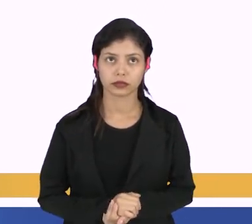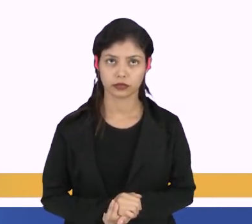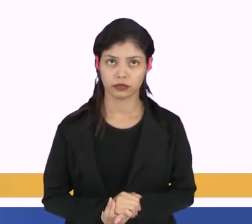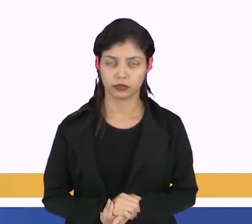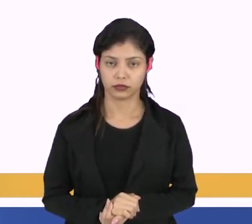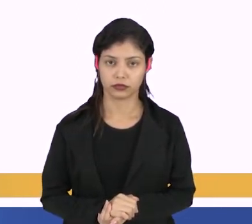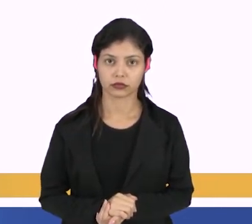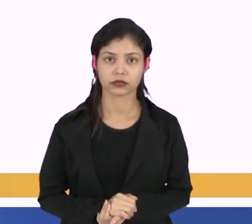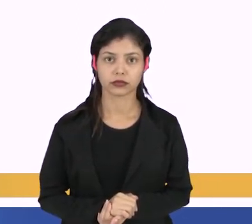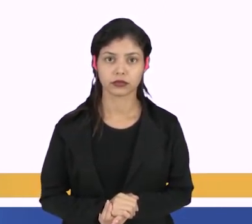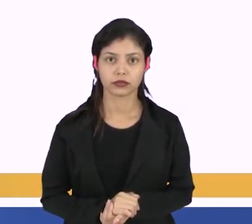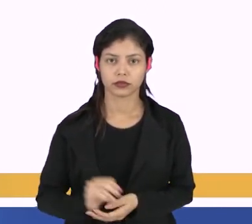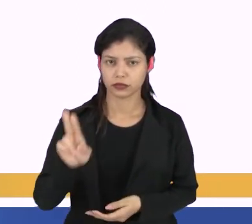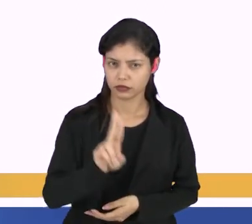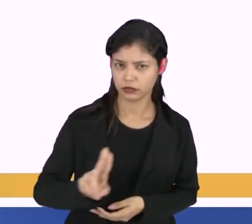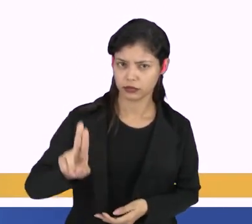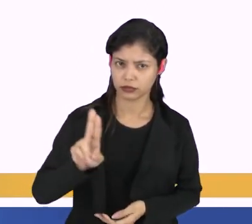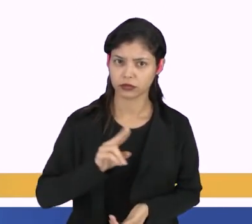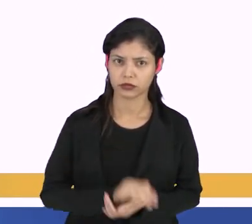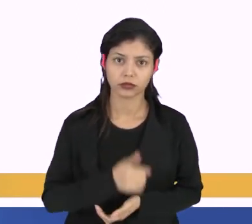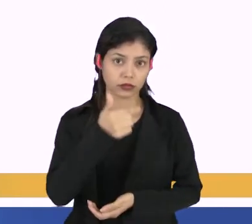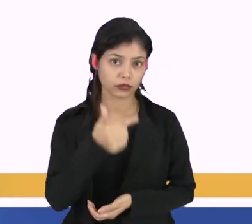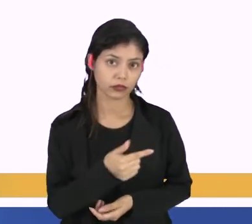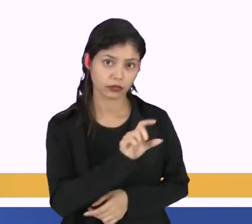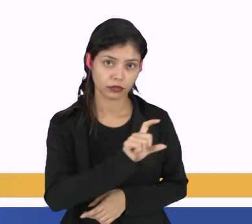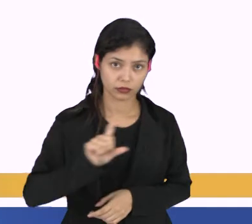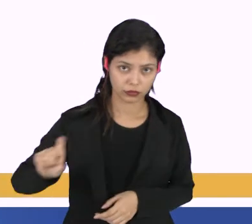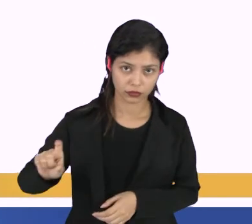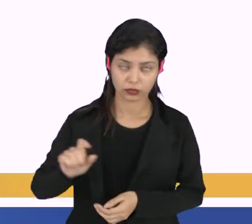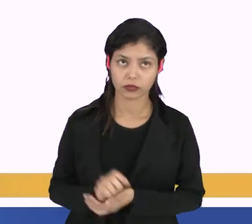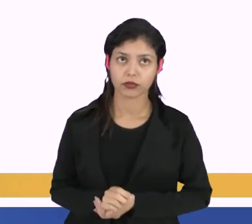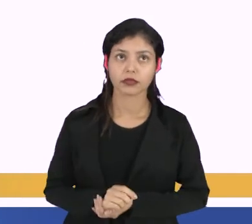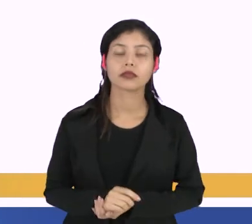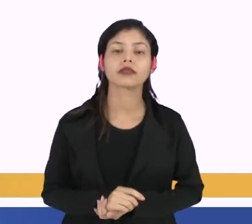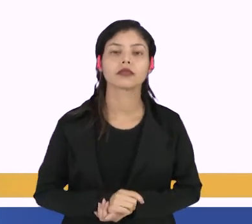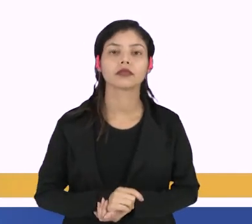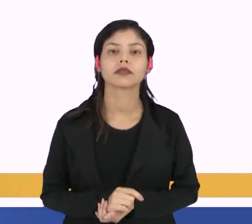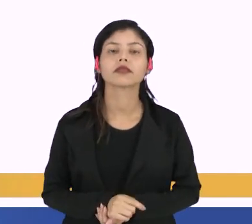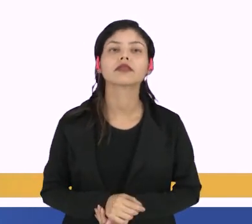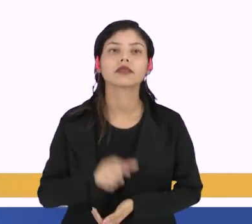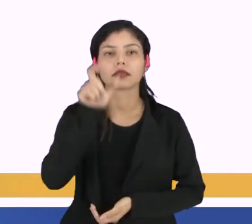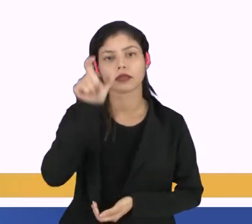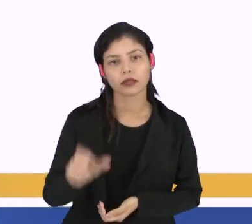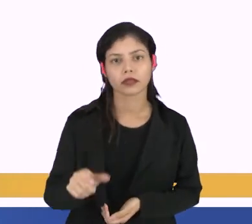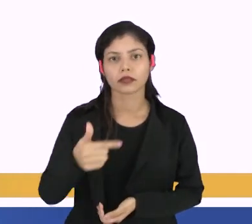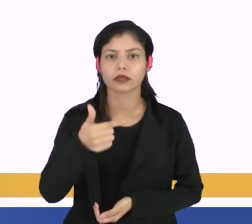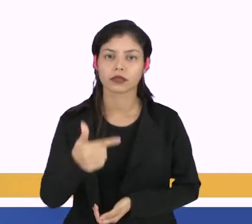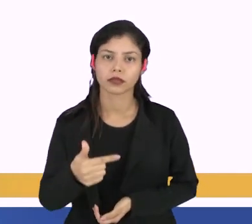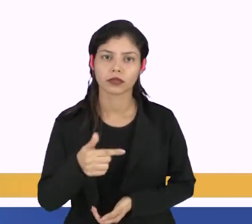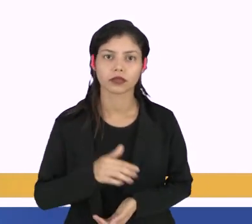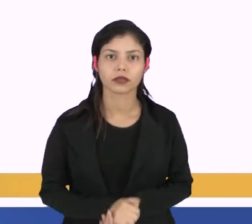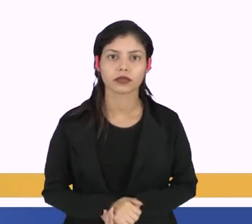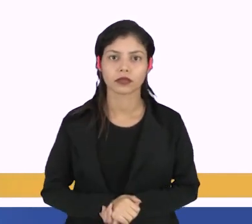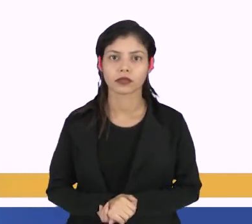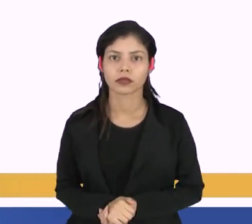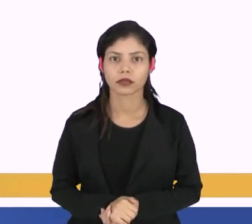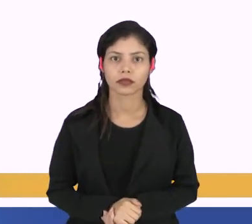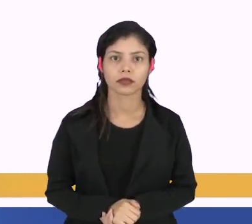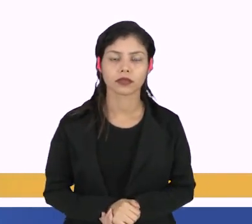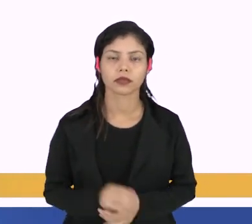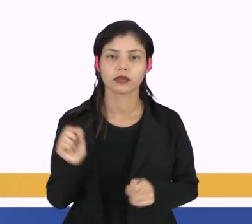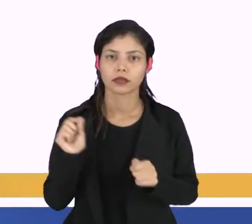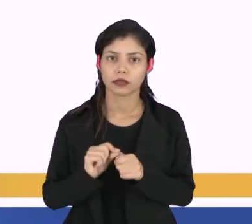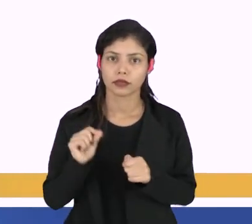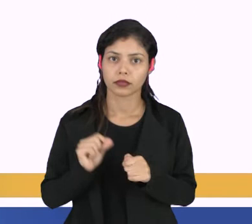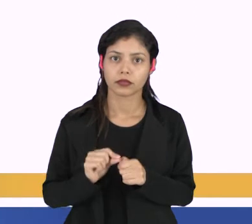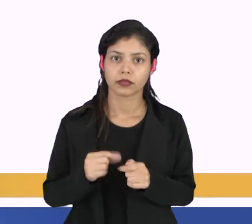Então nós vamos utilizar a segunda linha e a segunda coluna. E aí você fará o